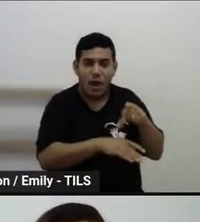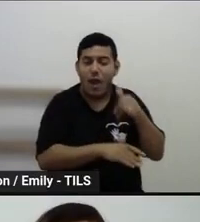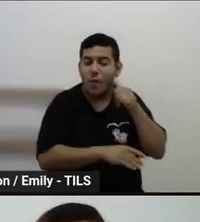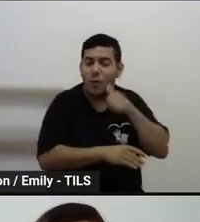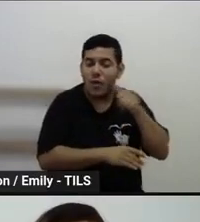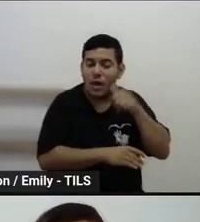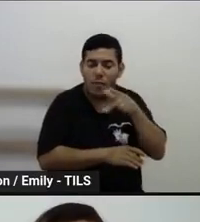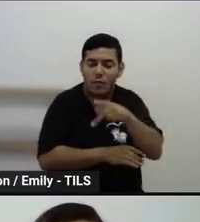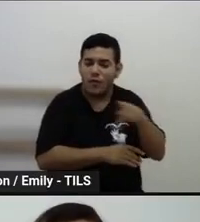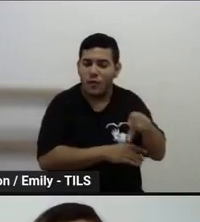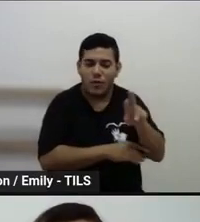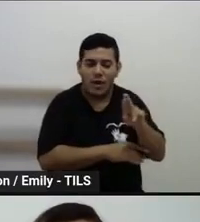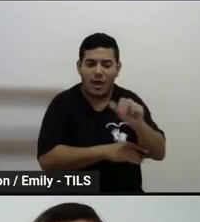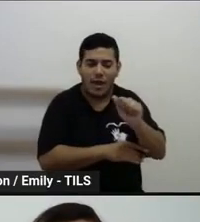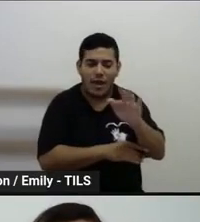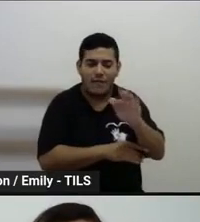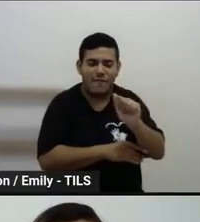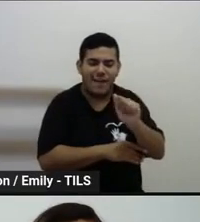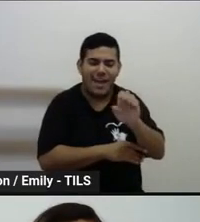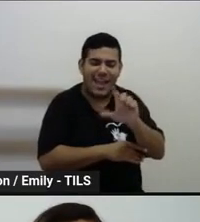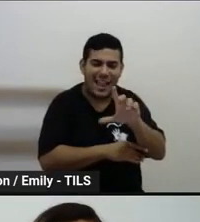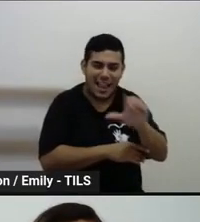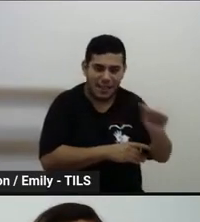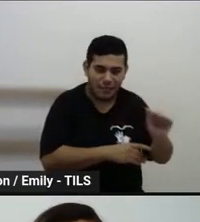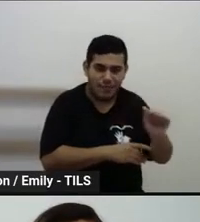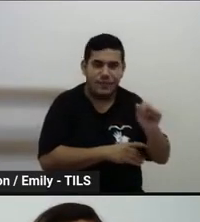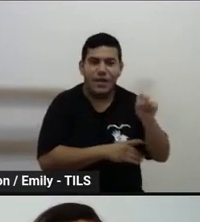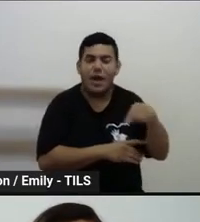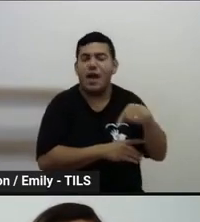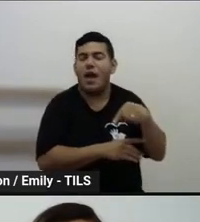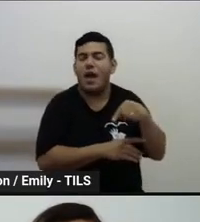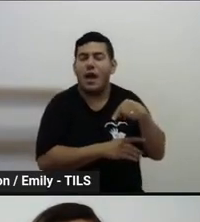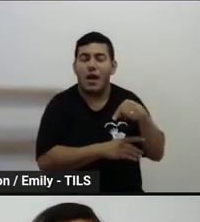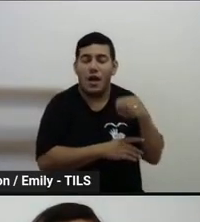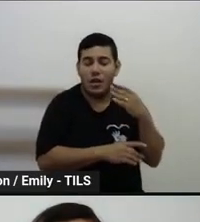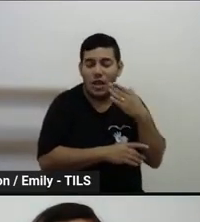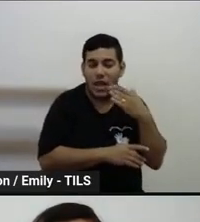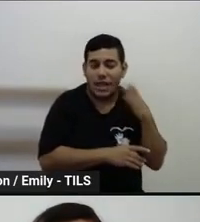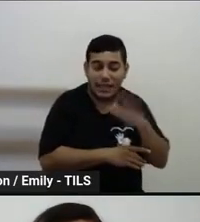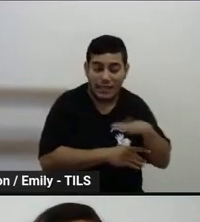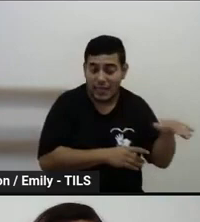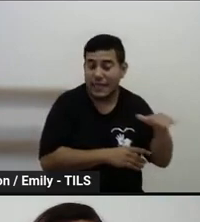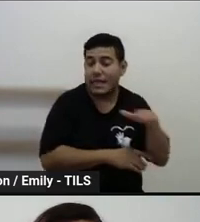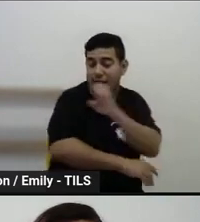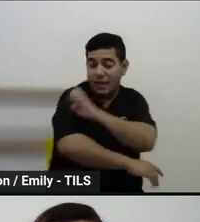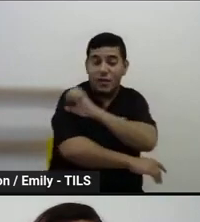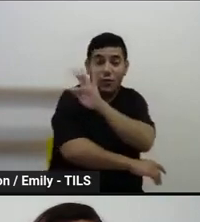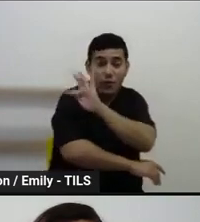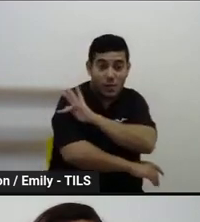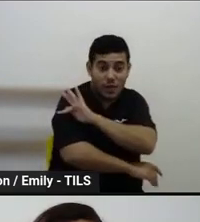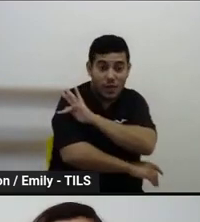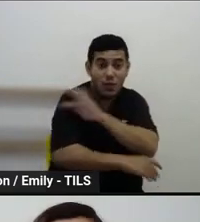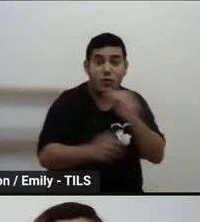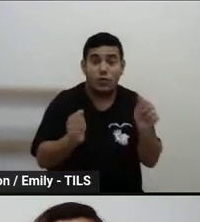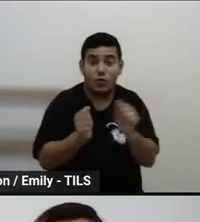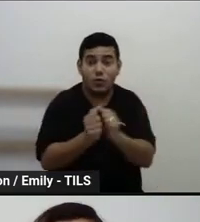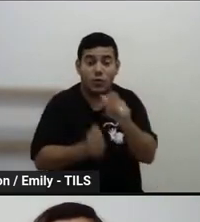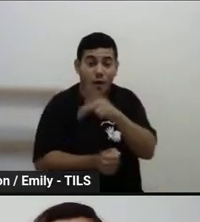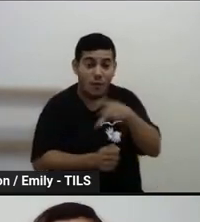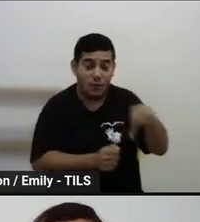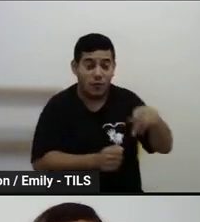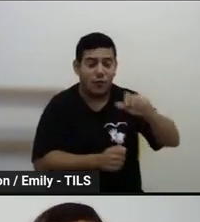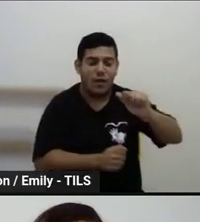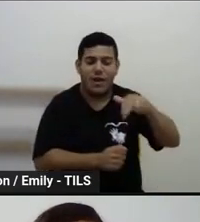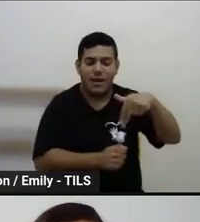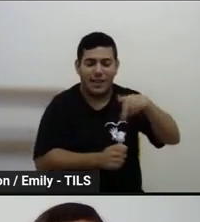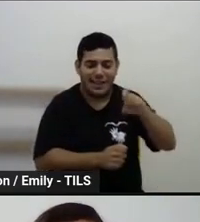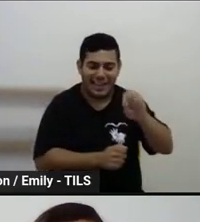Juliano, eu integro a divisão de ensino fundamental. E hoje, junto aqui com o Pró-Andréa, vamos